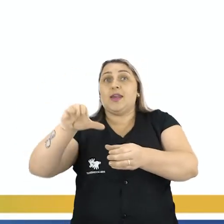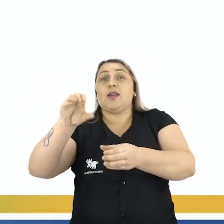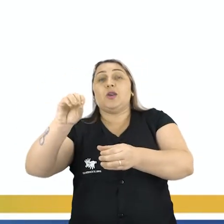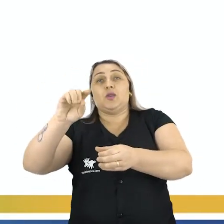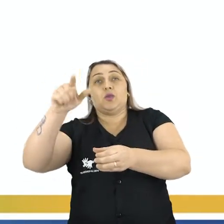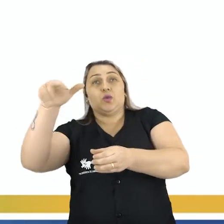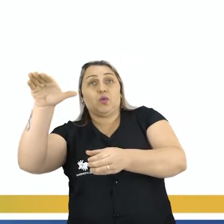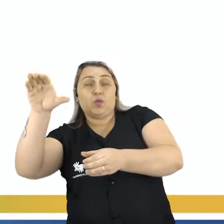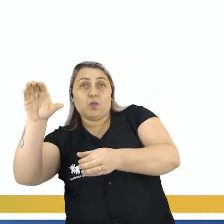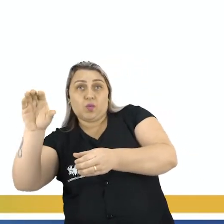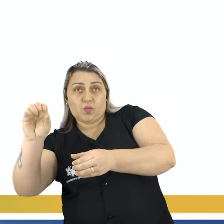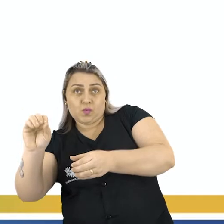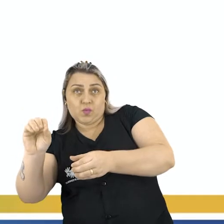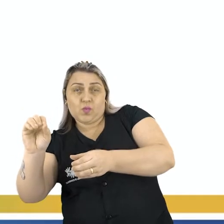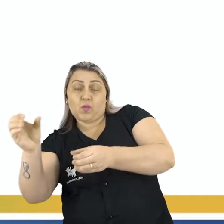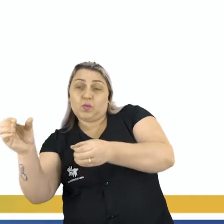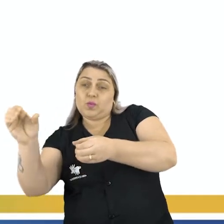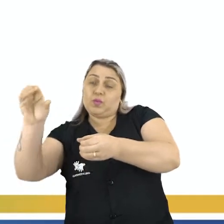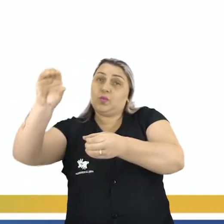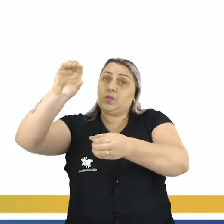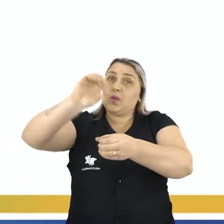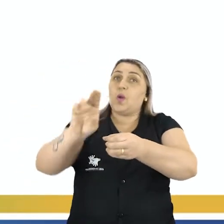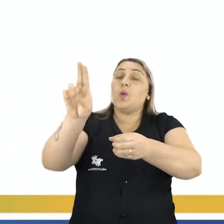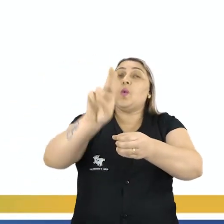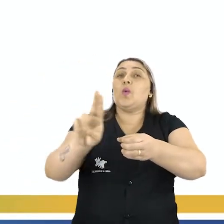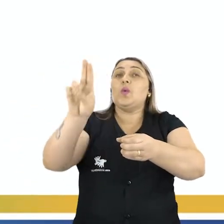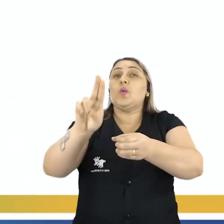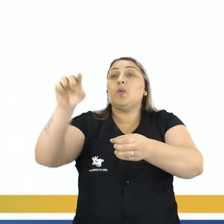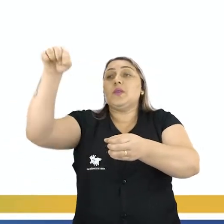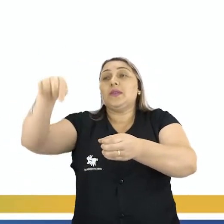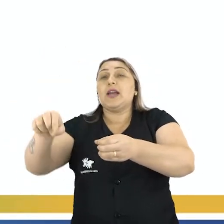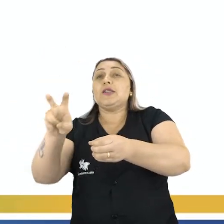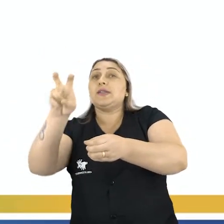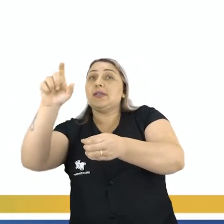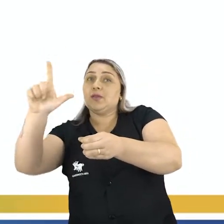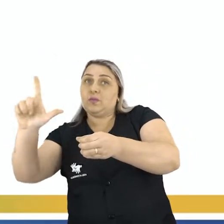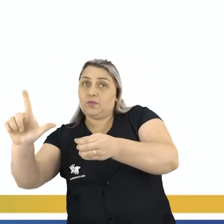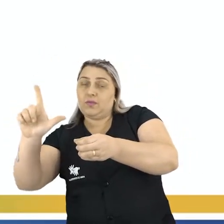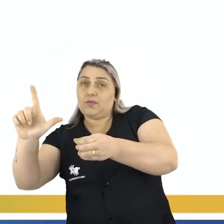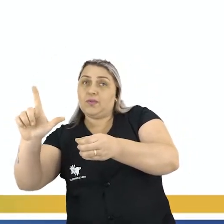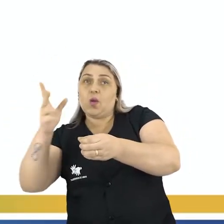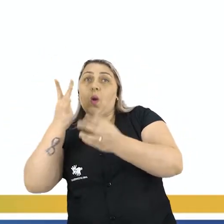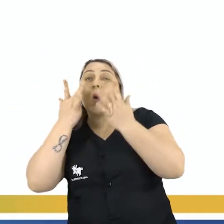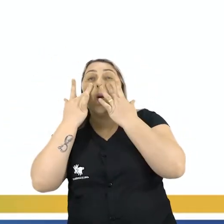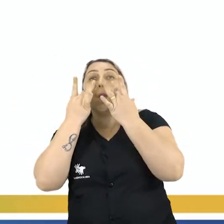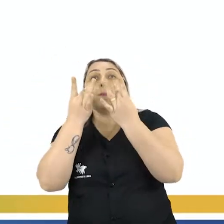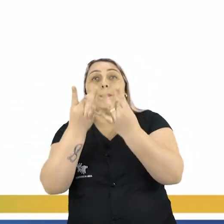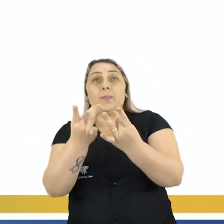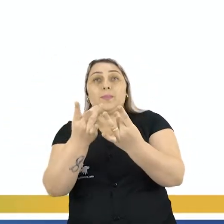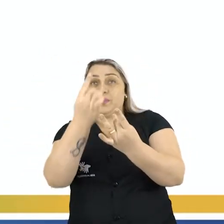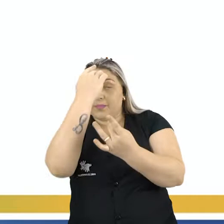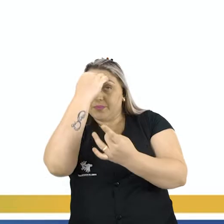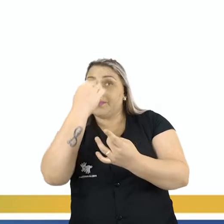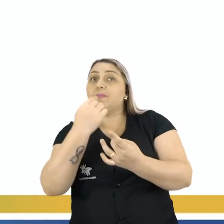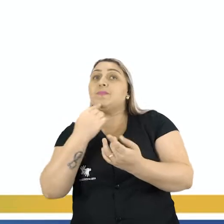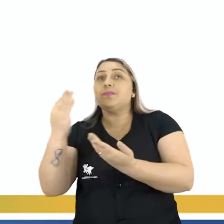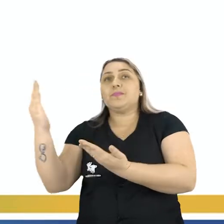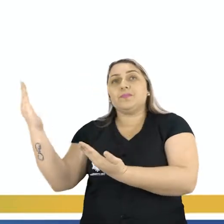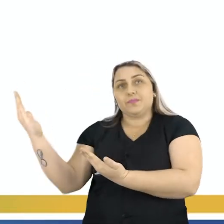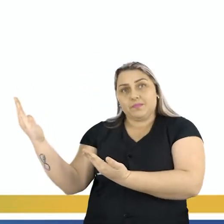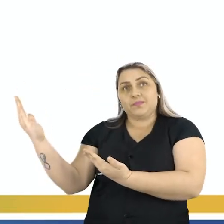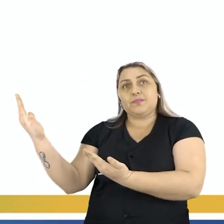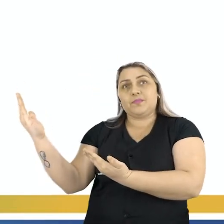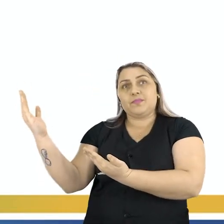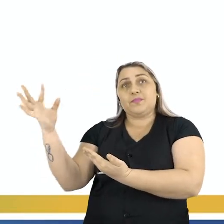o garrafão, encherá utilizando o garrafão de 5 litros Observem aí a imagem Estão